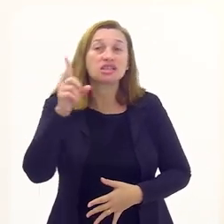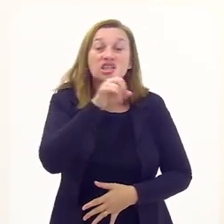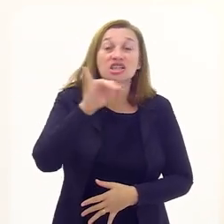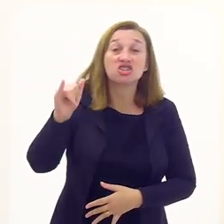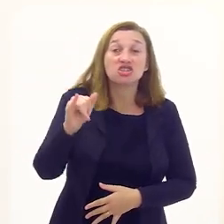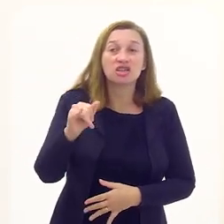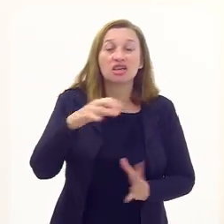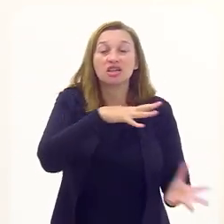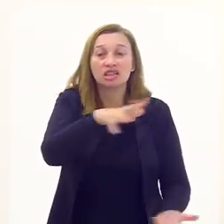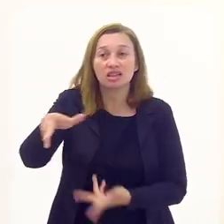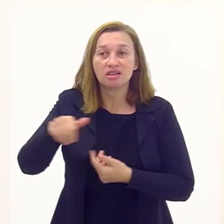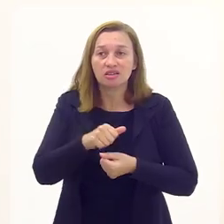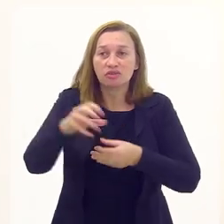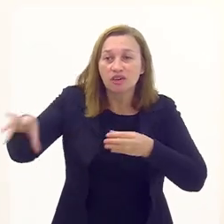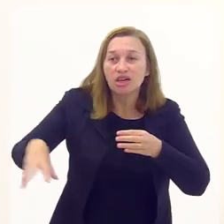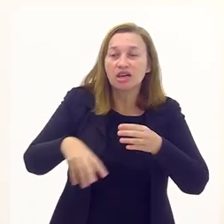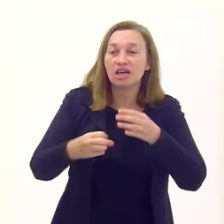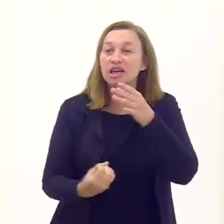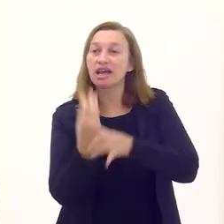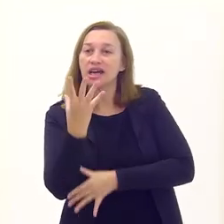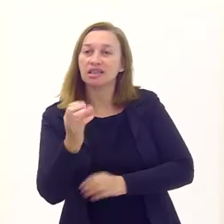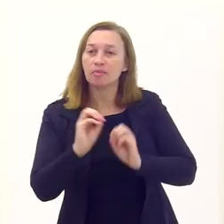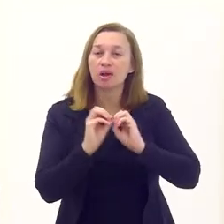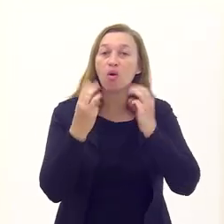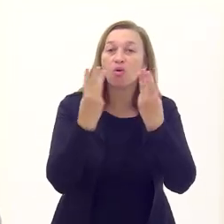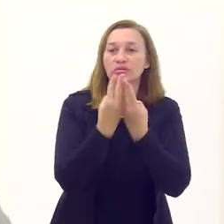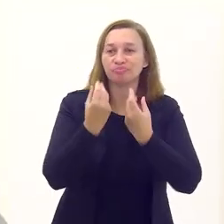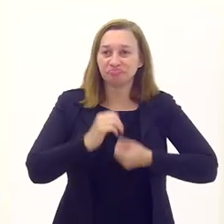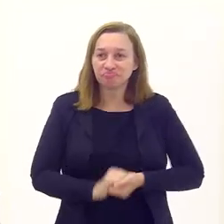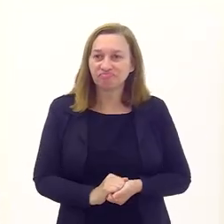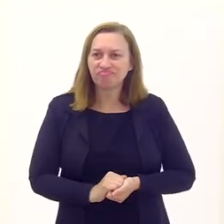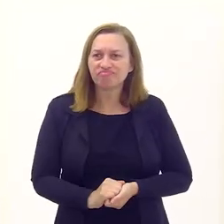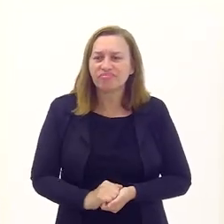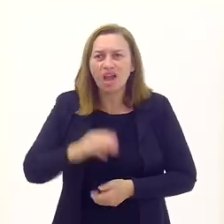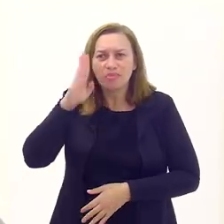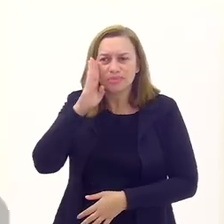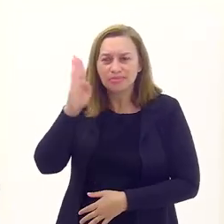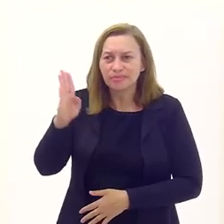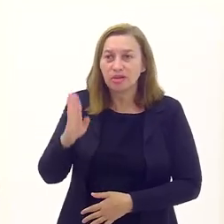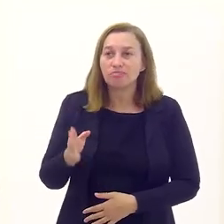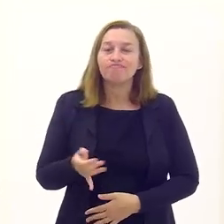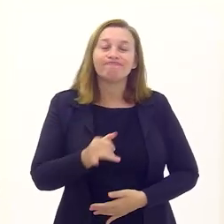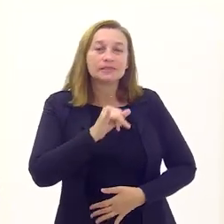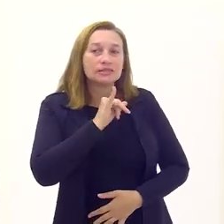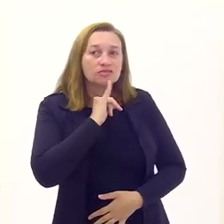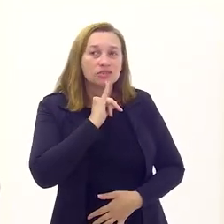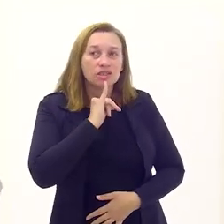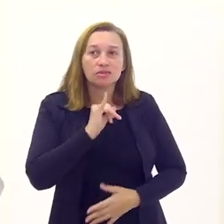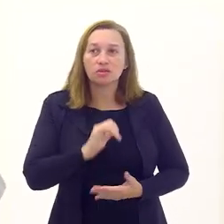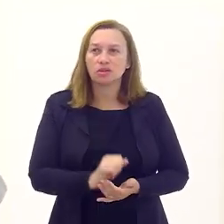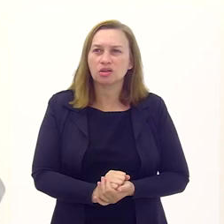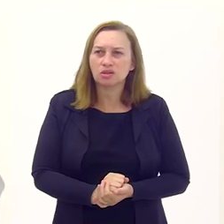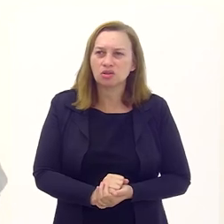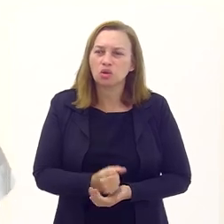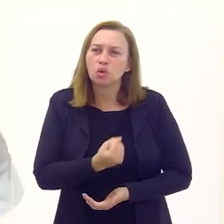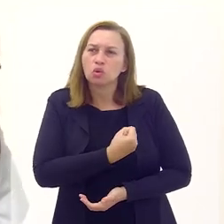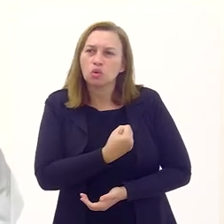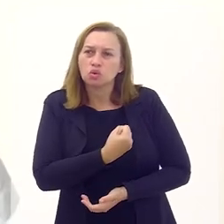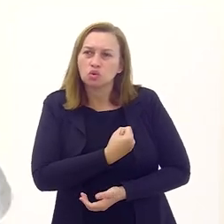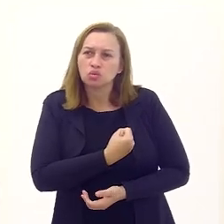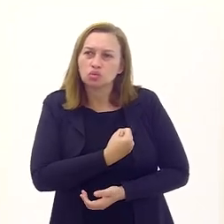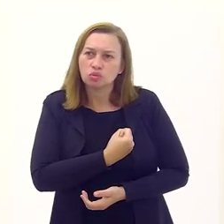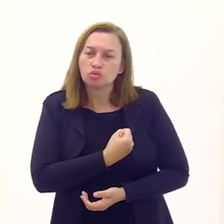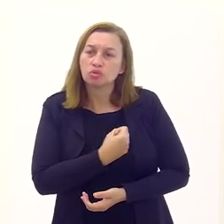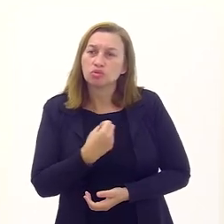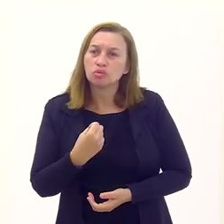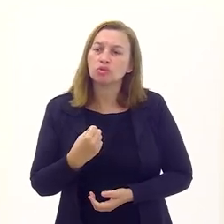data internacional que foi instituída pela ONU? Olha, é essencial, porque, infelizmente, um número muito relevante